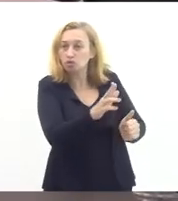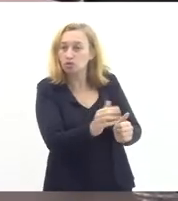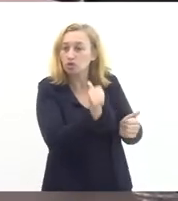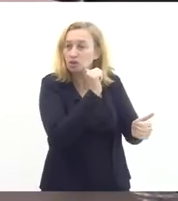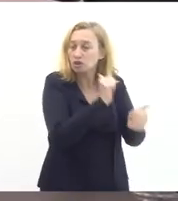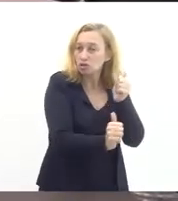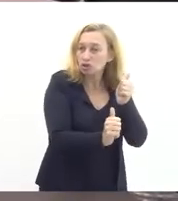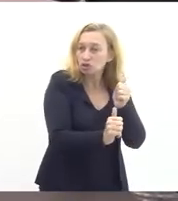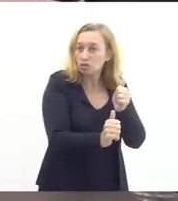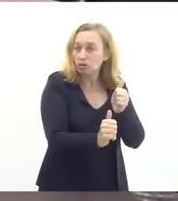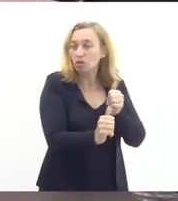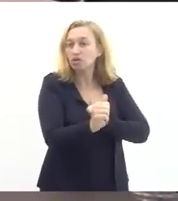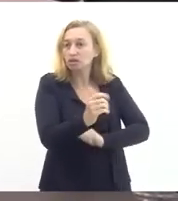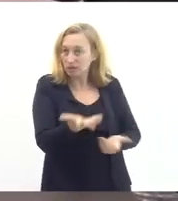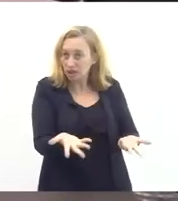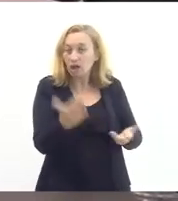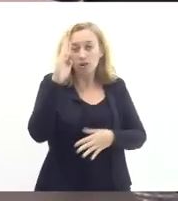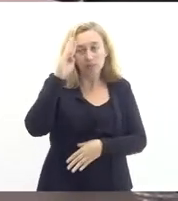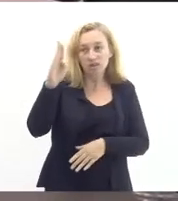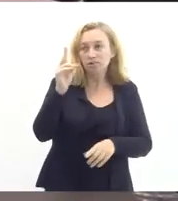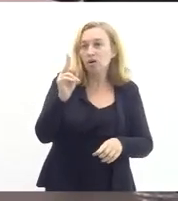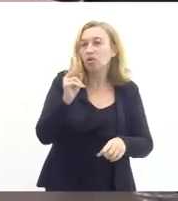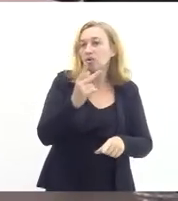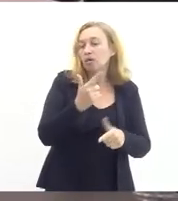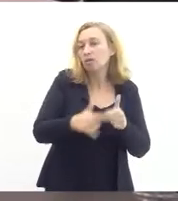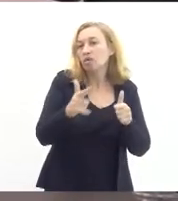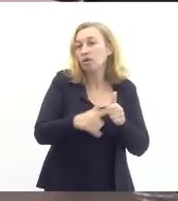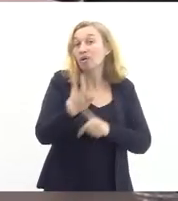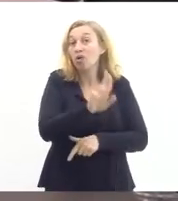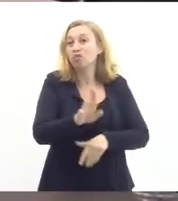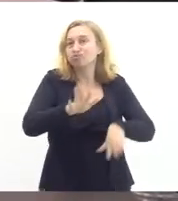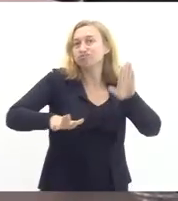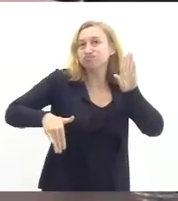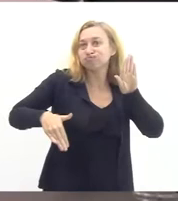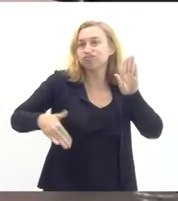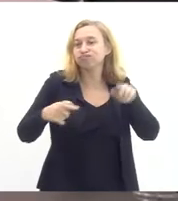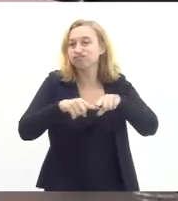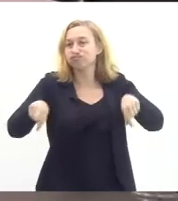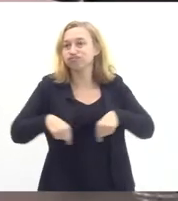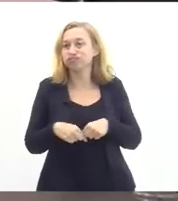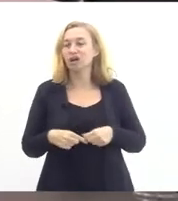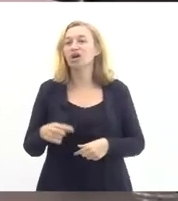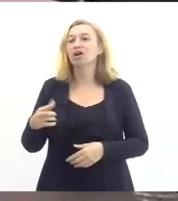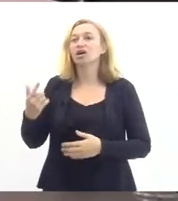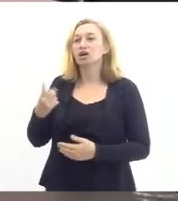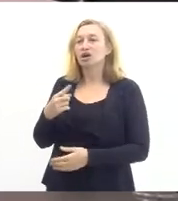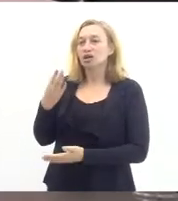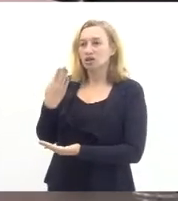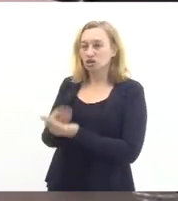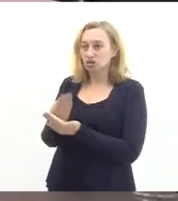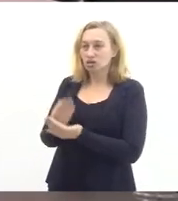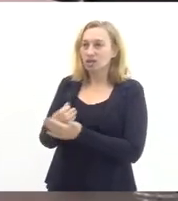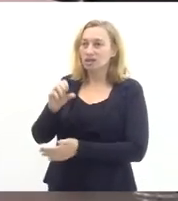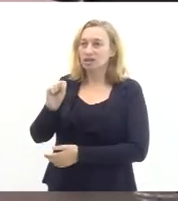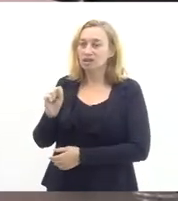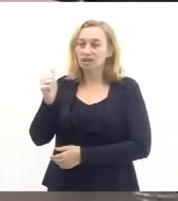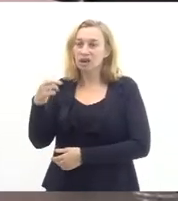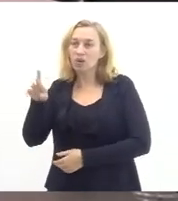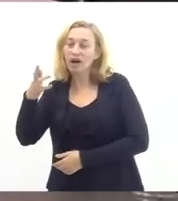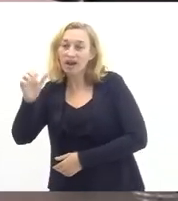campo e o nosso principal problema é o uso da piscina a gente estuda em Sacorema que é uma cidade que faz muito calor